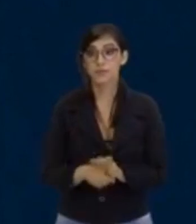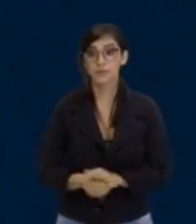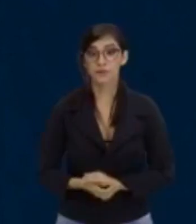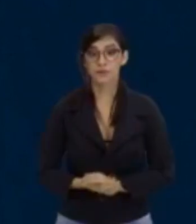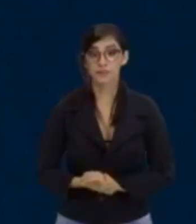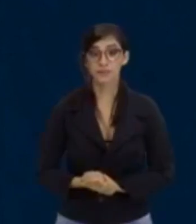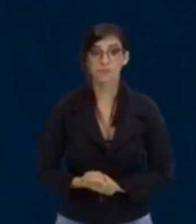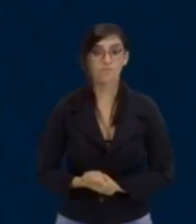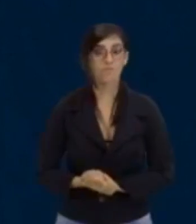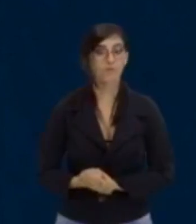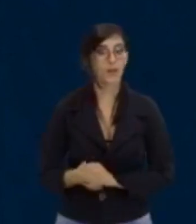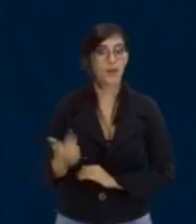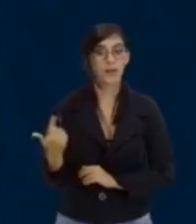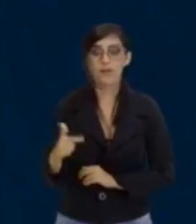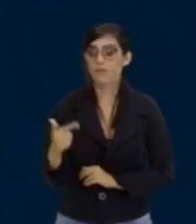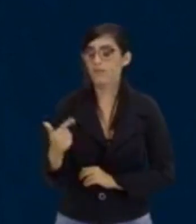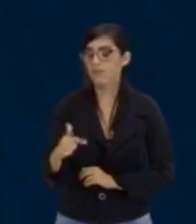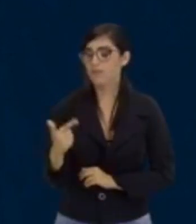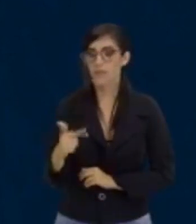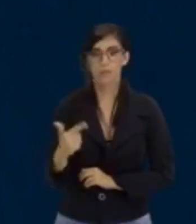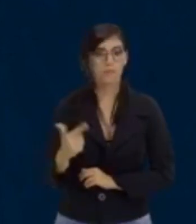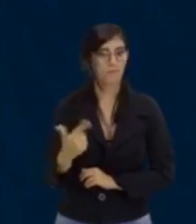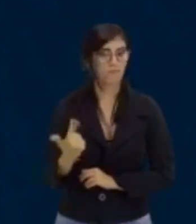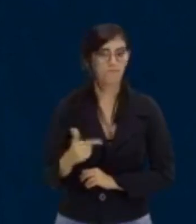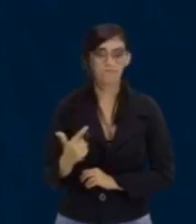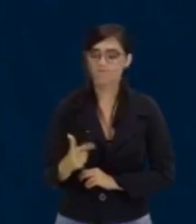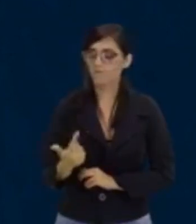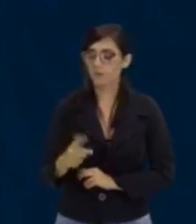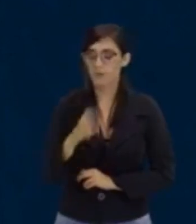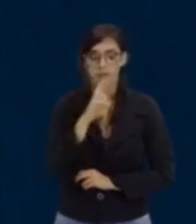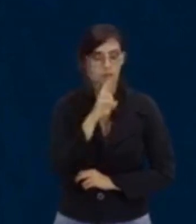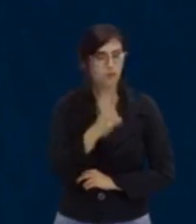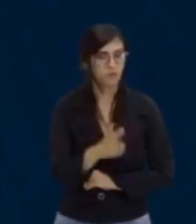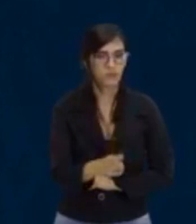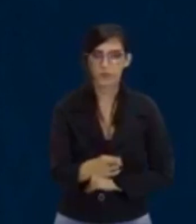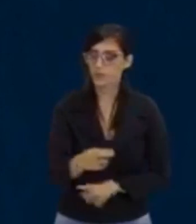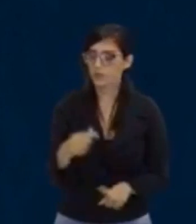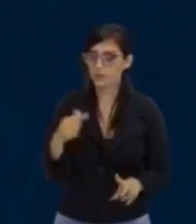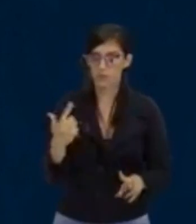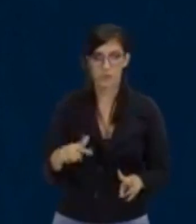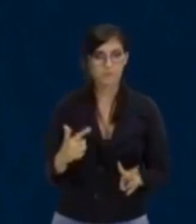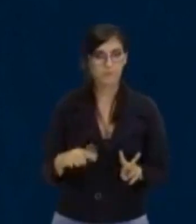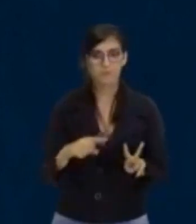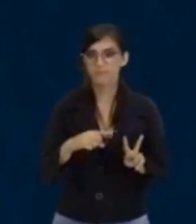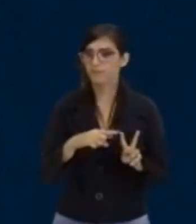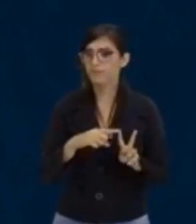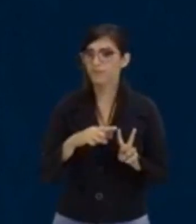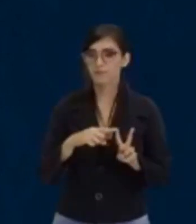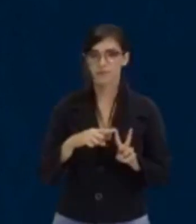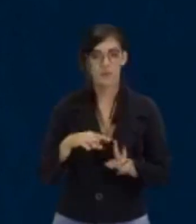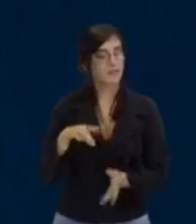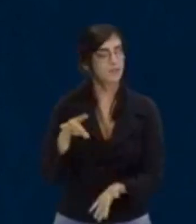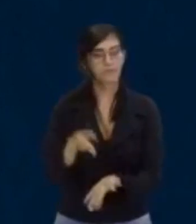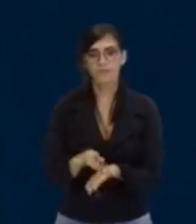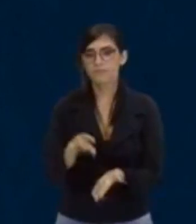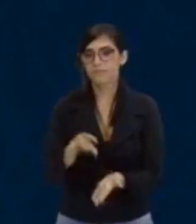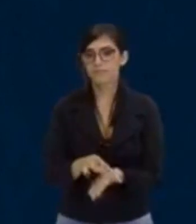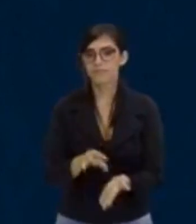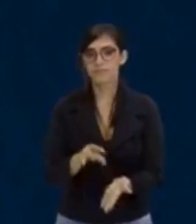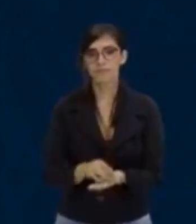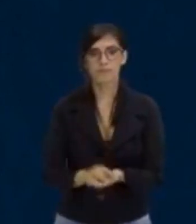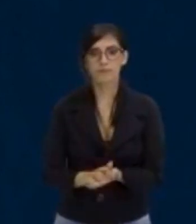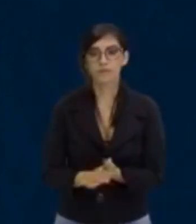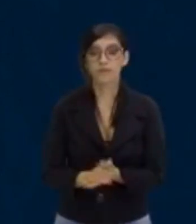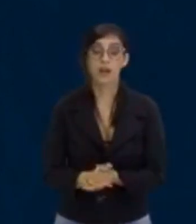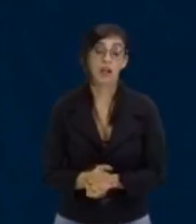eu não tenho resposta. Eu não tenho solução real pra aquele meu problema, tá? E eu já vou te adiantar que